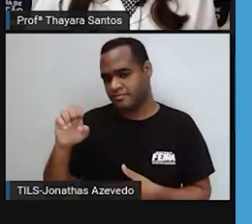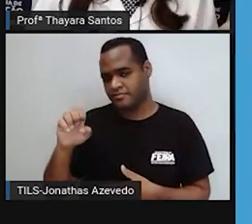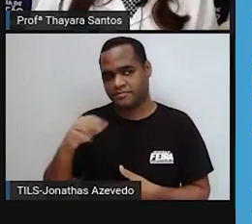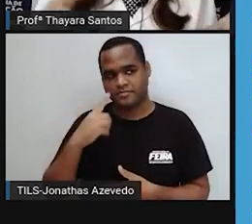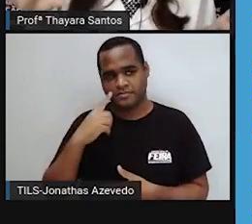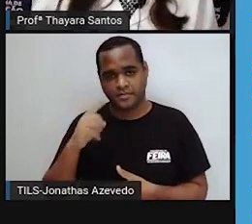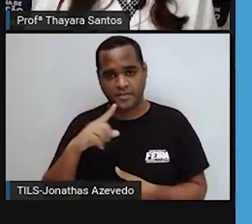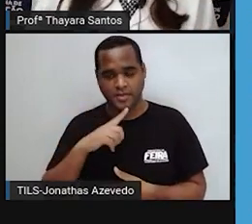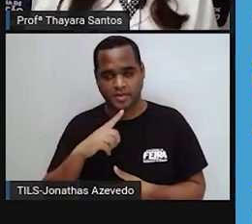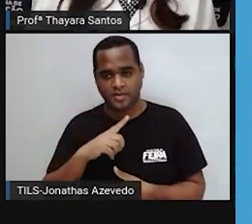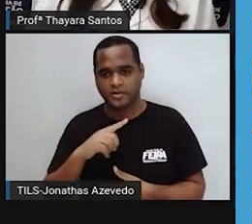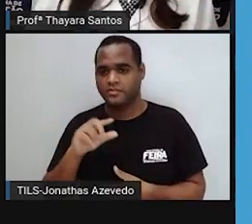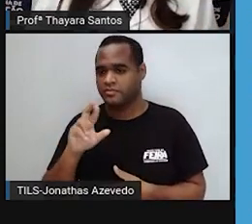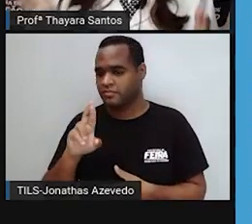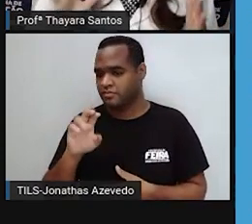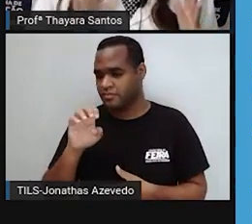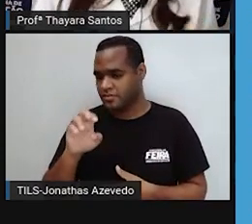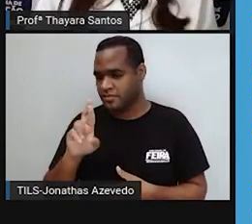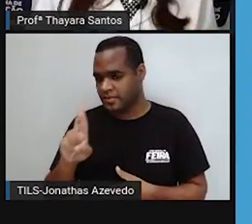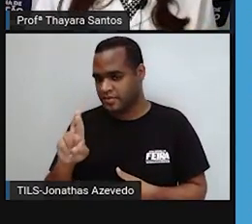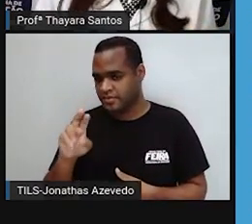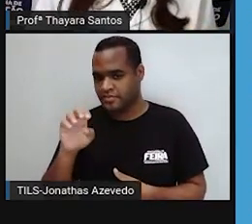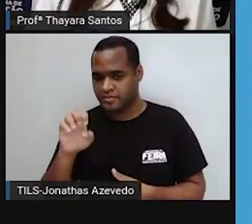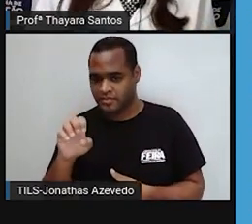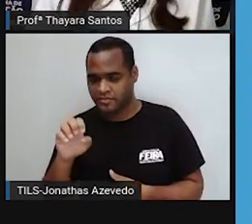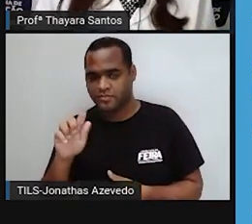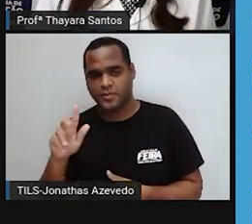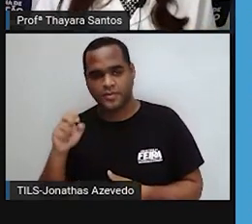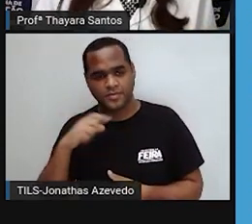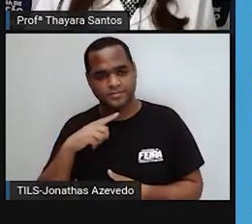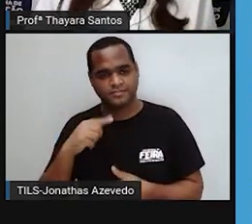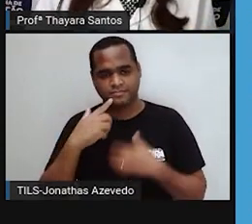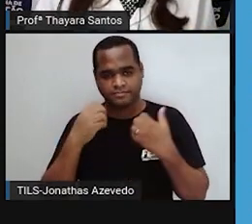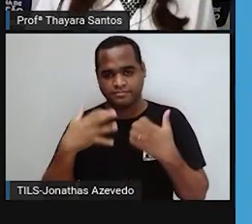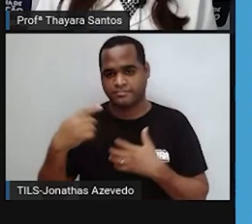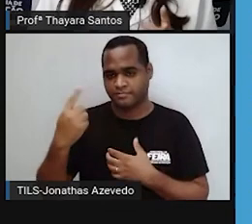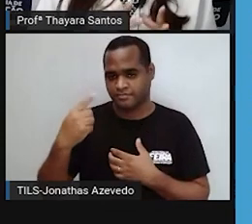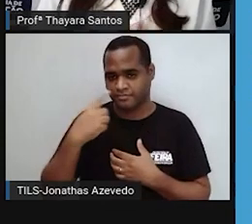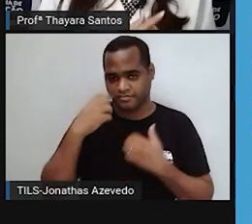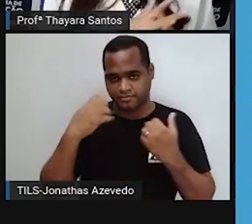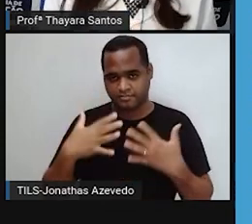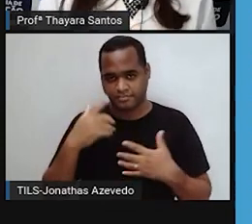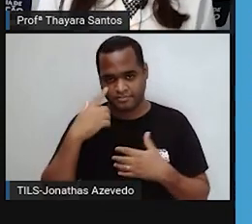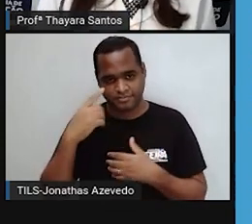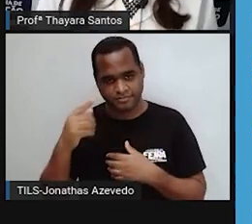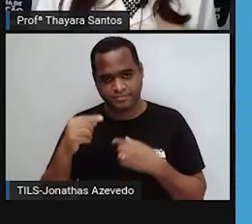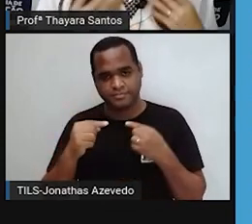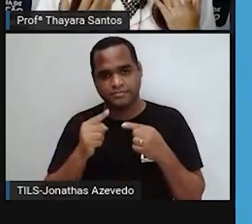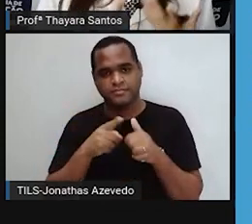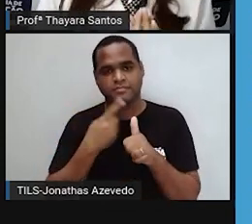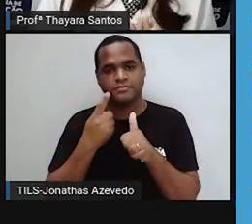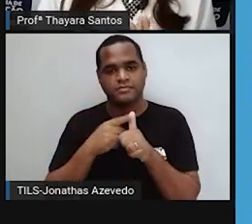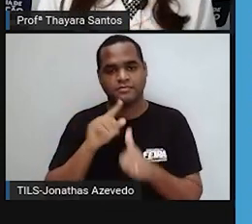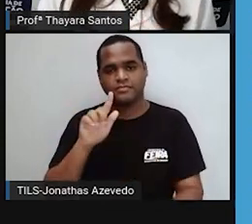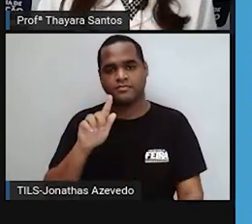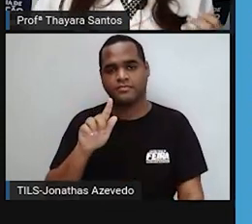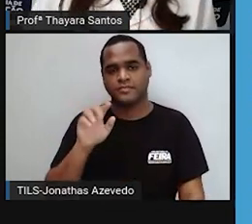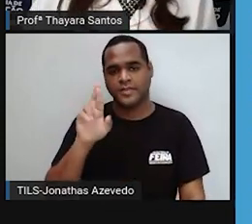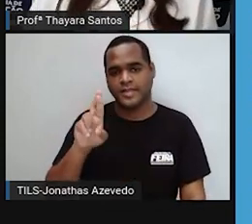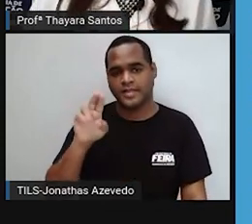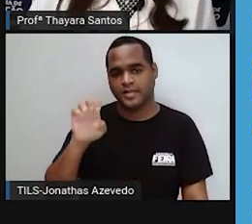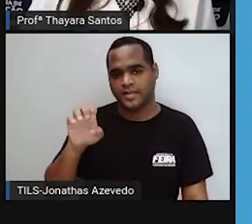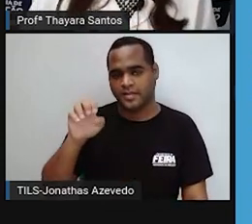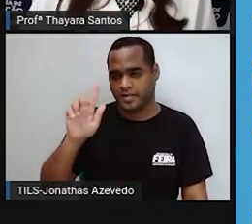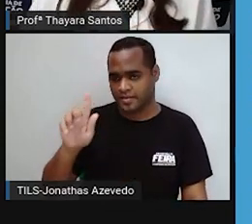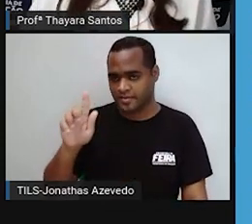granuloso e o não granuloso. Primeiro, a gente vai falar sobre o retículo endoplasmático granuloso. Por que ele tem esse nome?